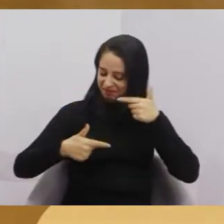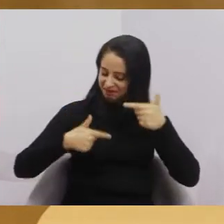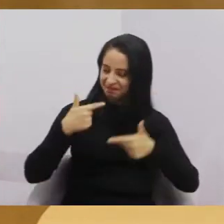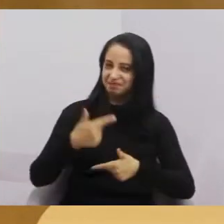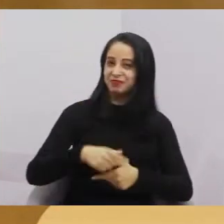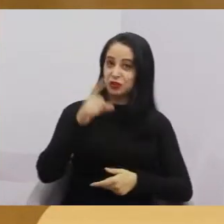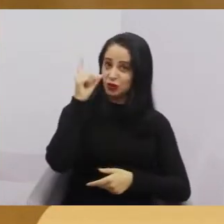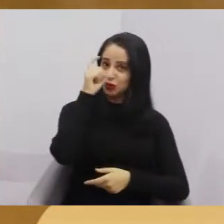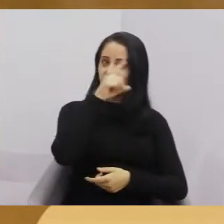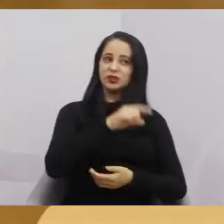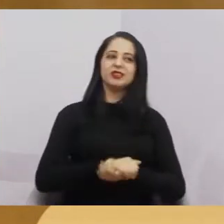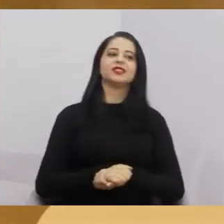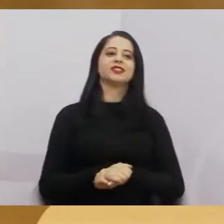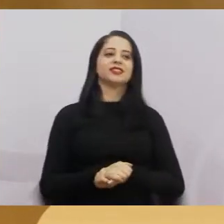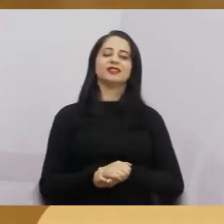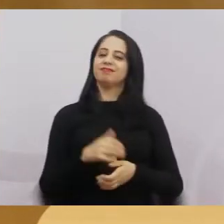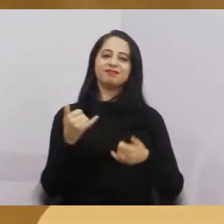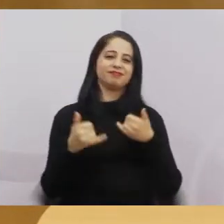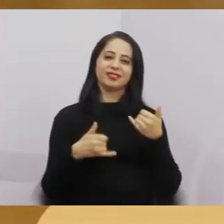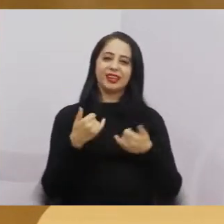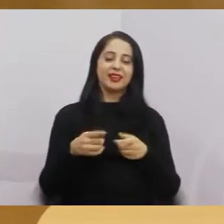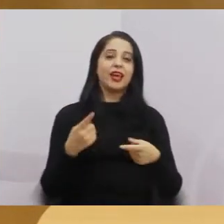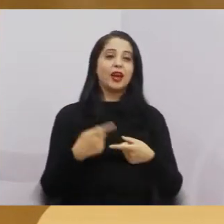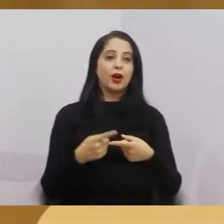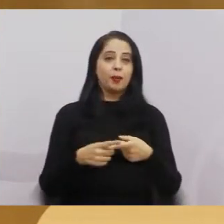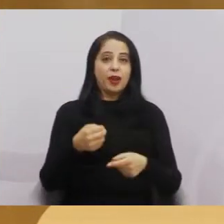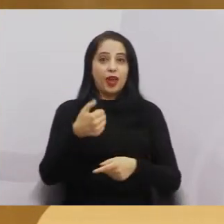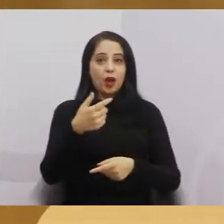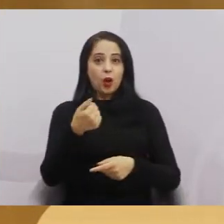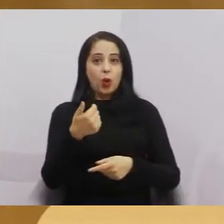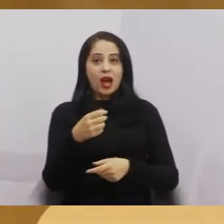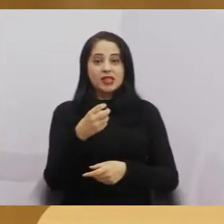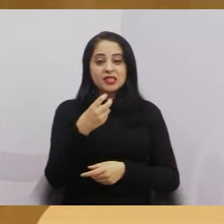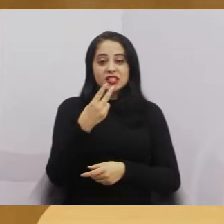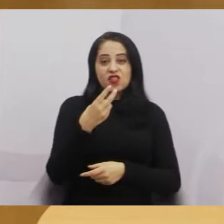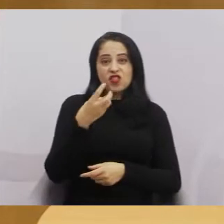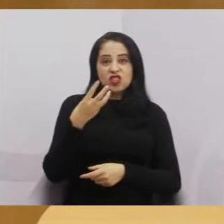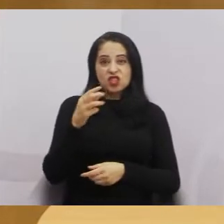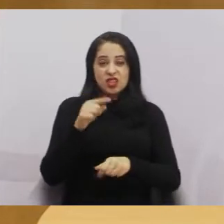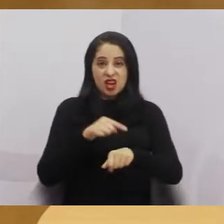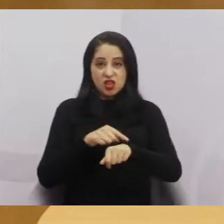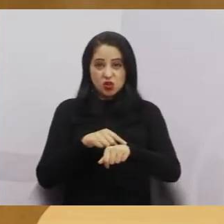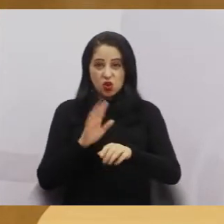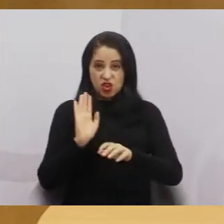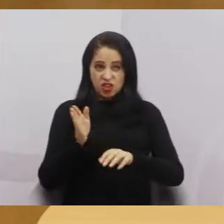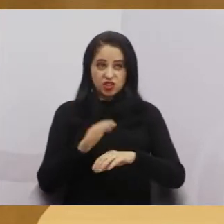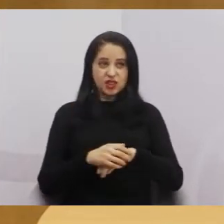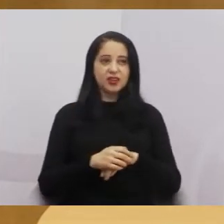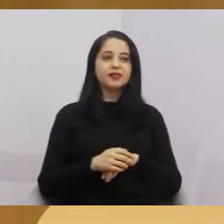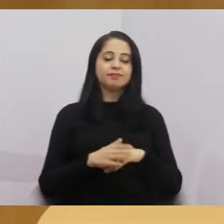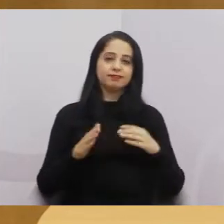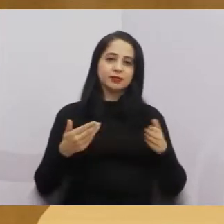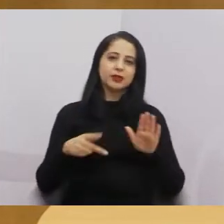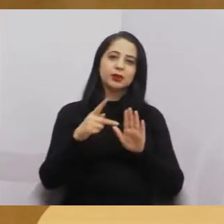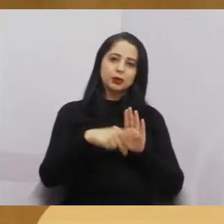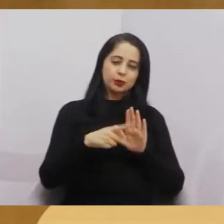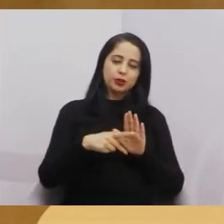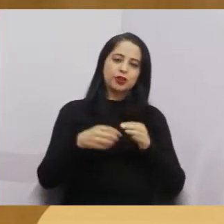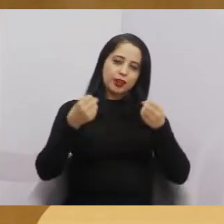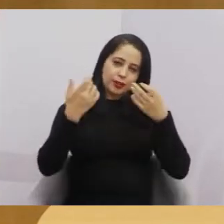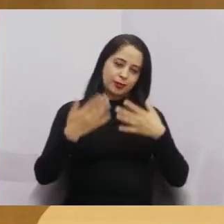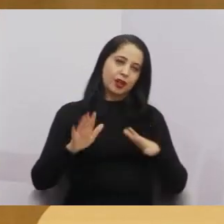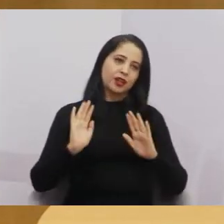Mas é para descontrair que vai dar 11 horas da noite, nós estamos aqui, e esse projeto que foi falado aqui,